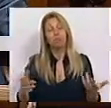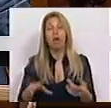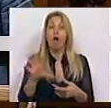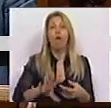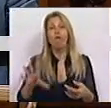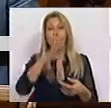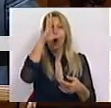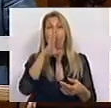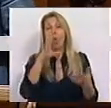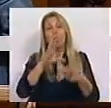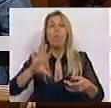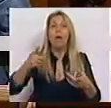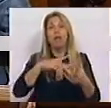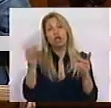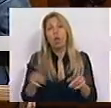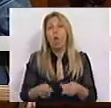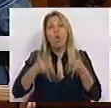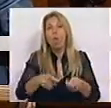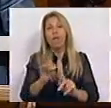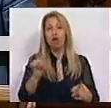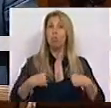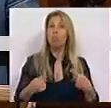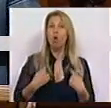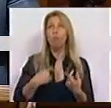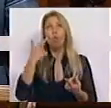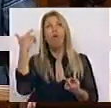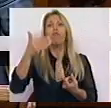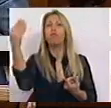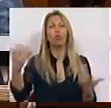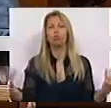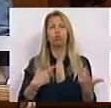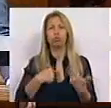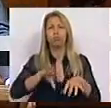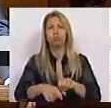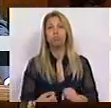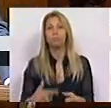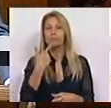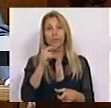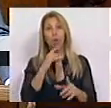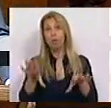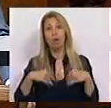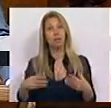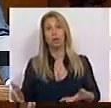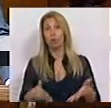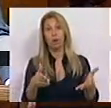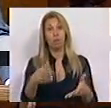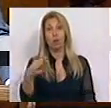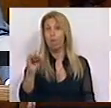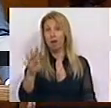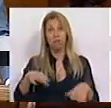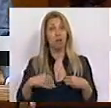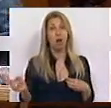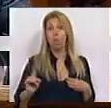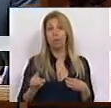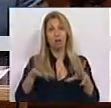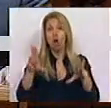desinvestir de si próprio e são a negação da própria ideia de futuro. Não podemos aceitar este caminho. O PS não aceita e não